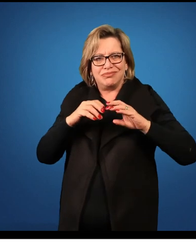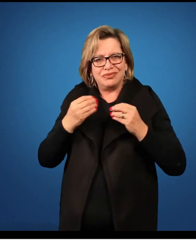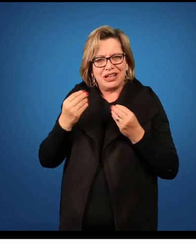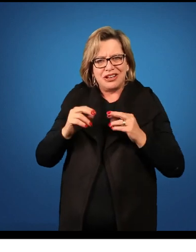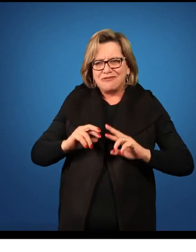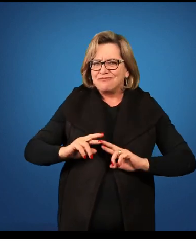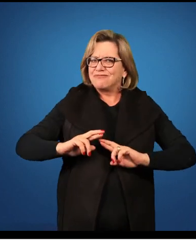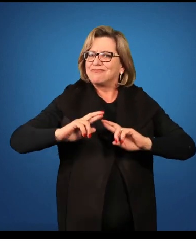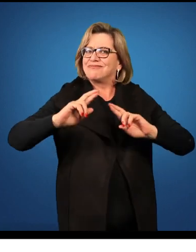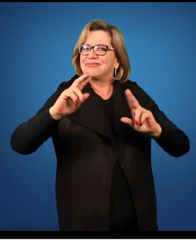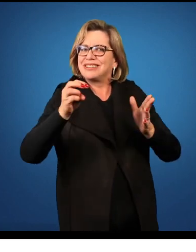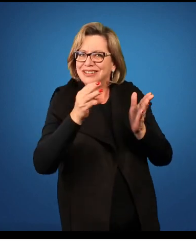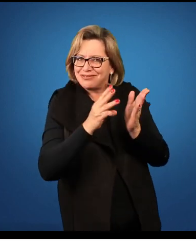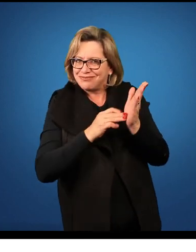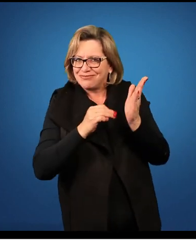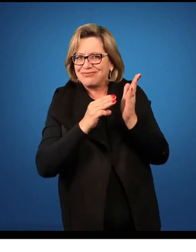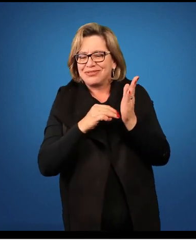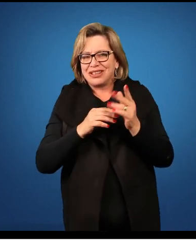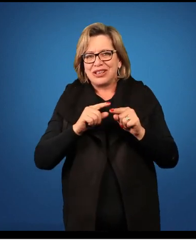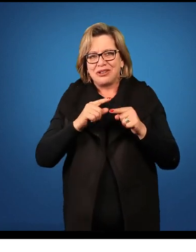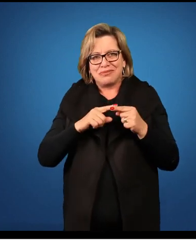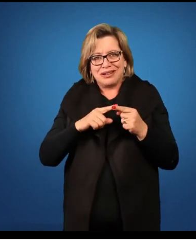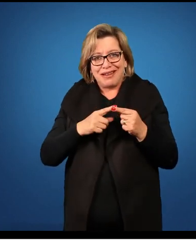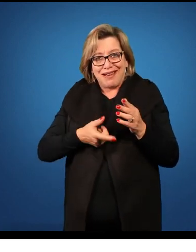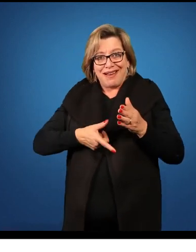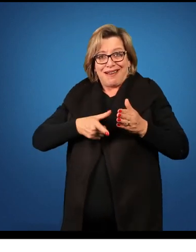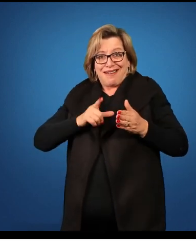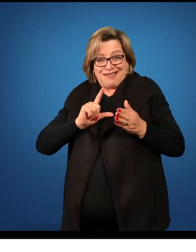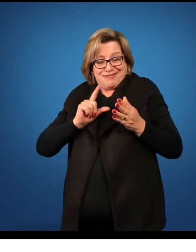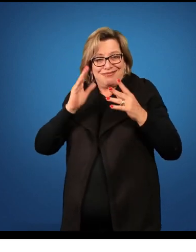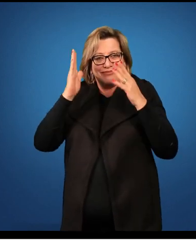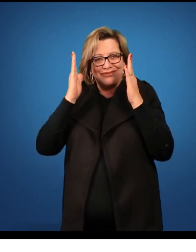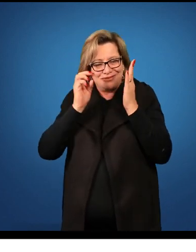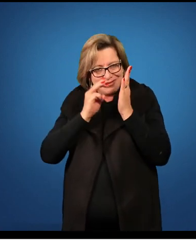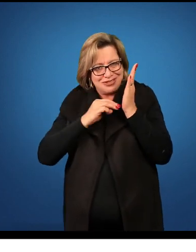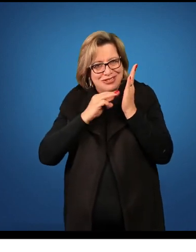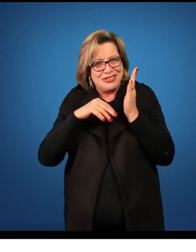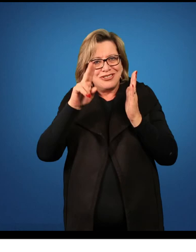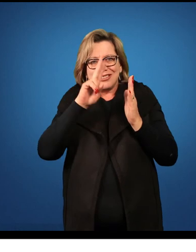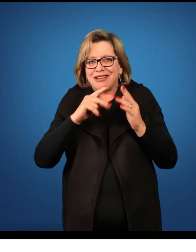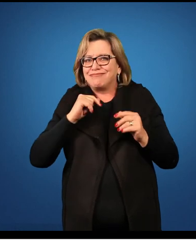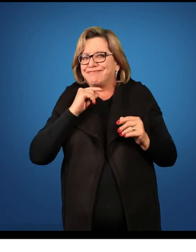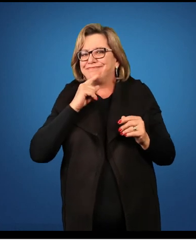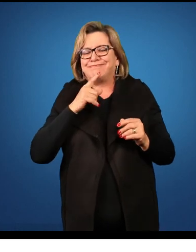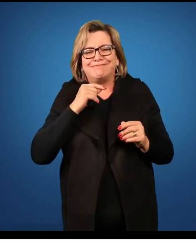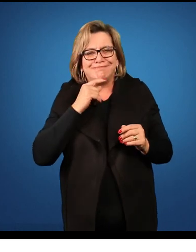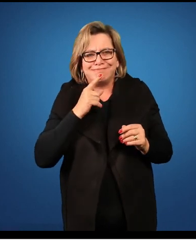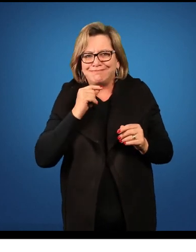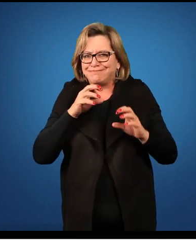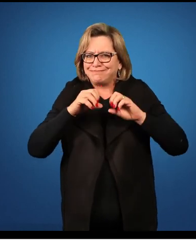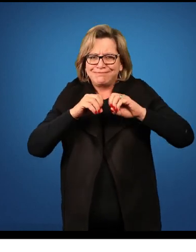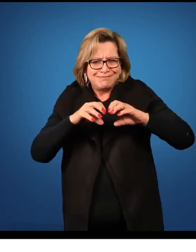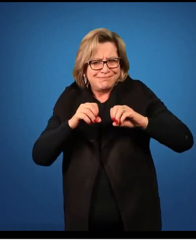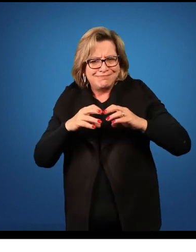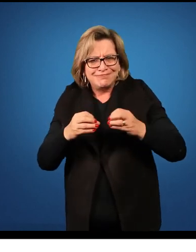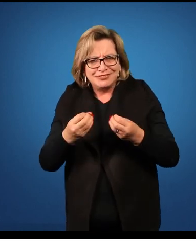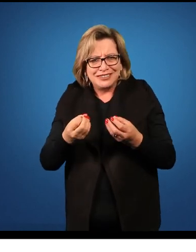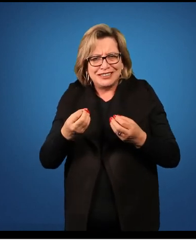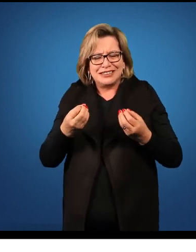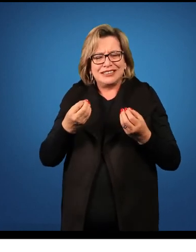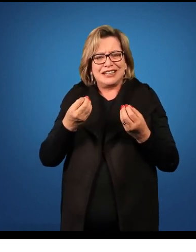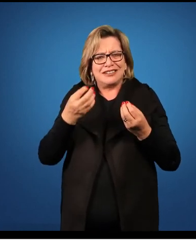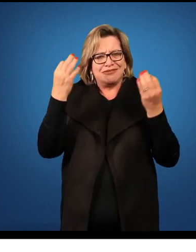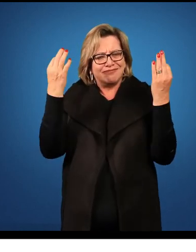uma forma diferenciada, pois na primeira abordagem metodológica que eu utilizei, eu não consegui atingir, nesse caso, o